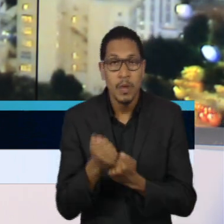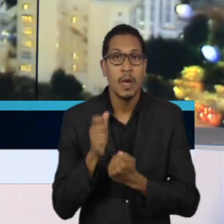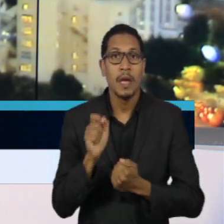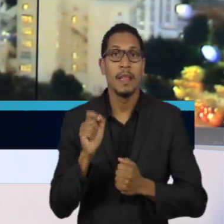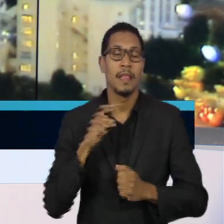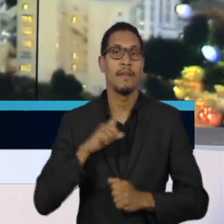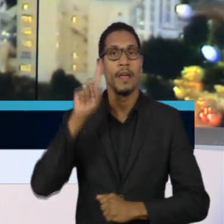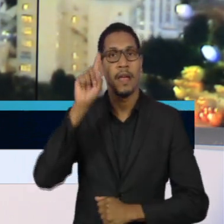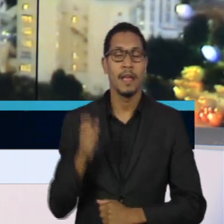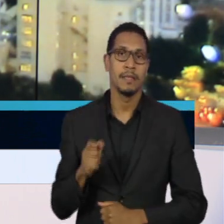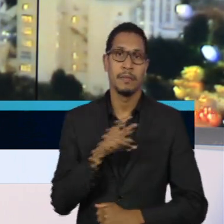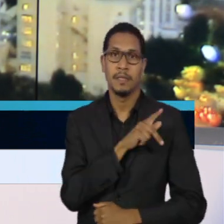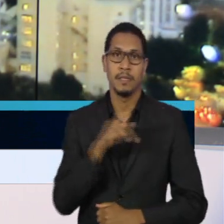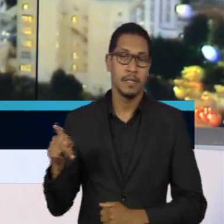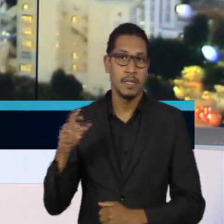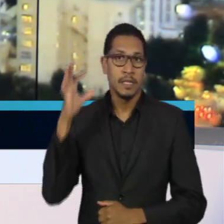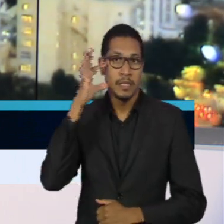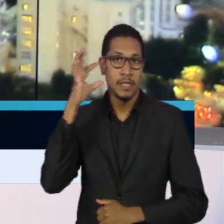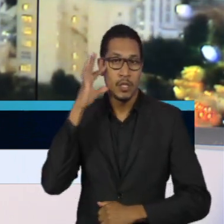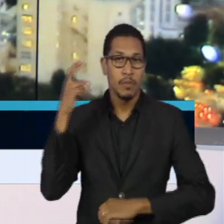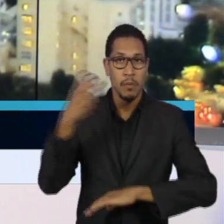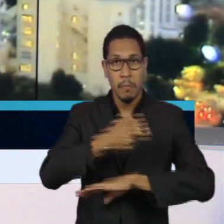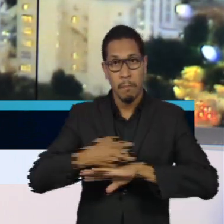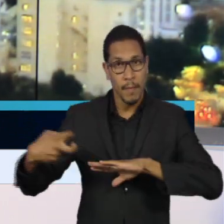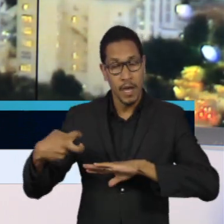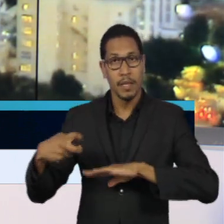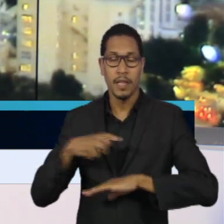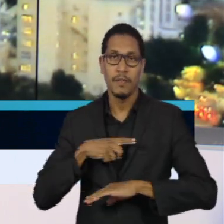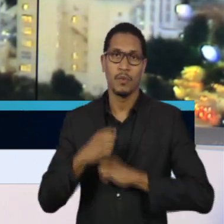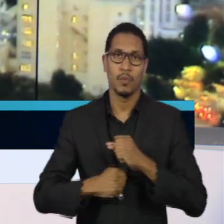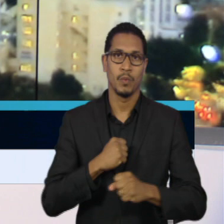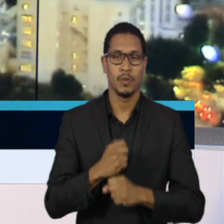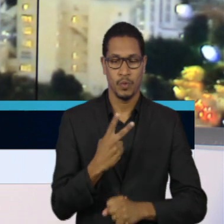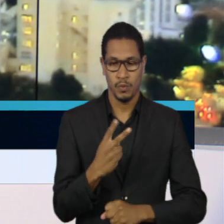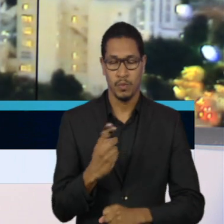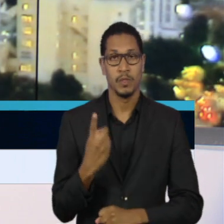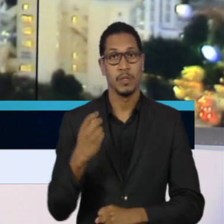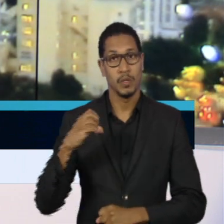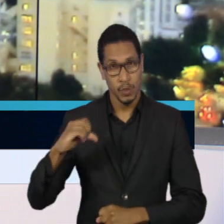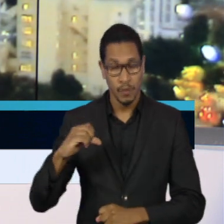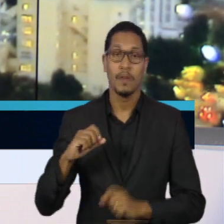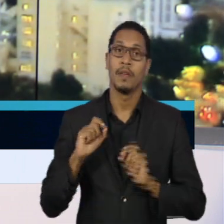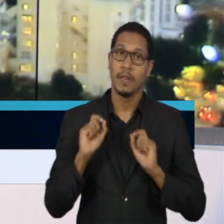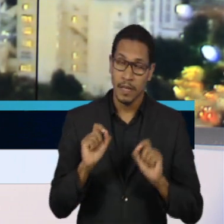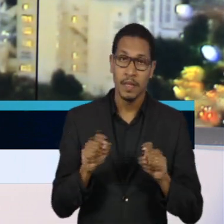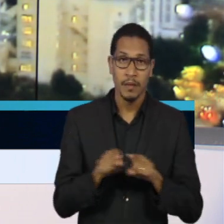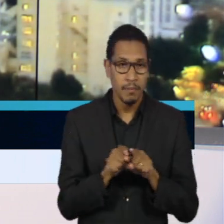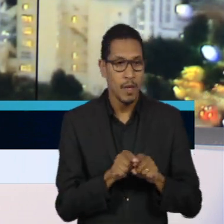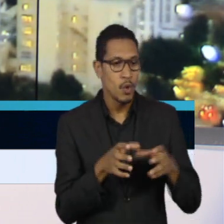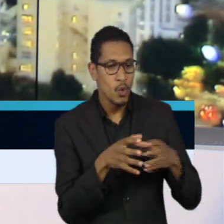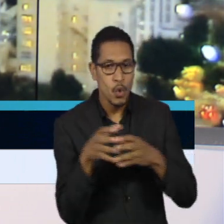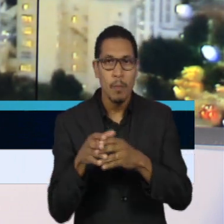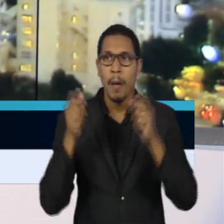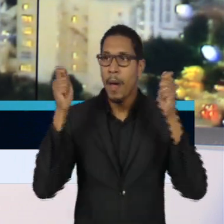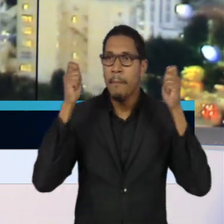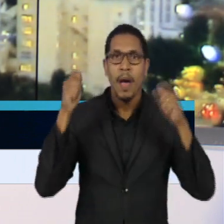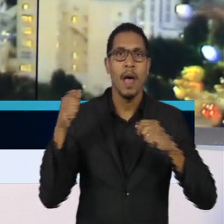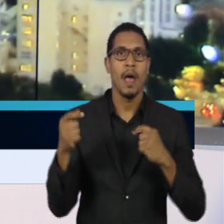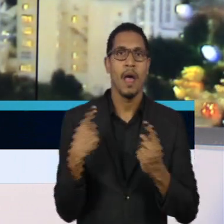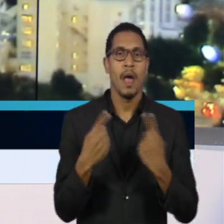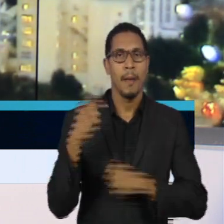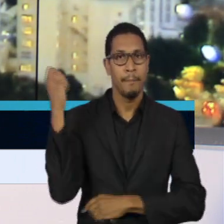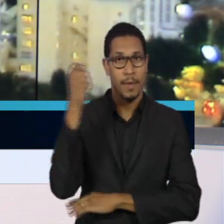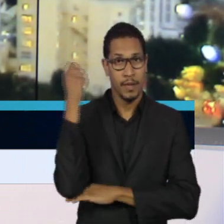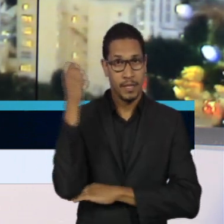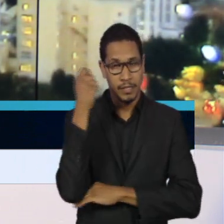da ex-presidente Dilma Rousseff e que em 2019 também apoiou grupos que foram protestar na Avenida Paulista por